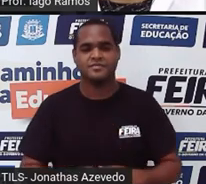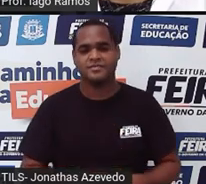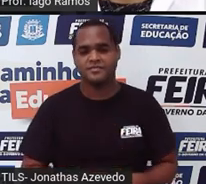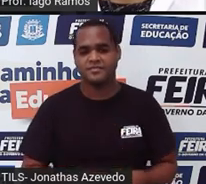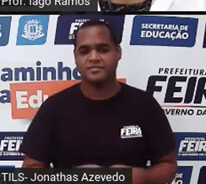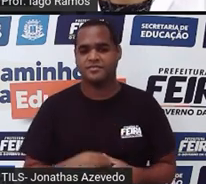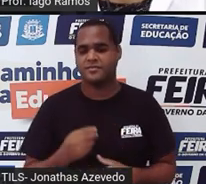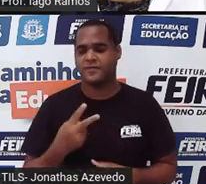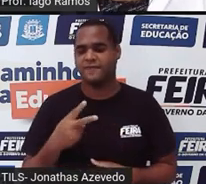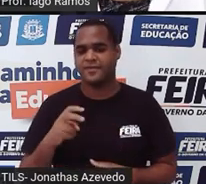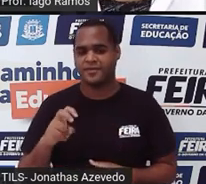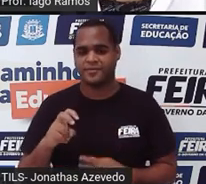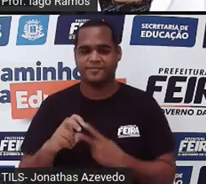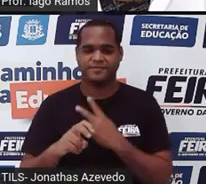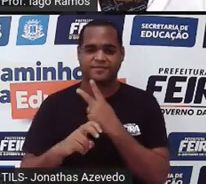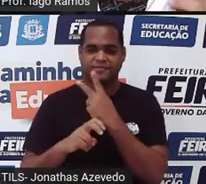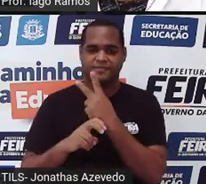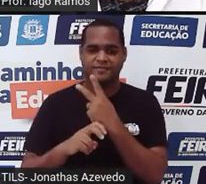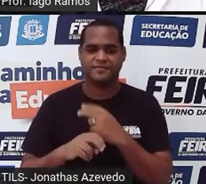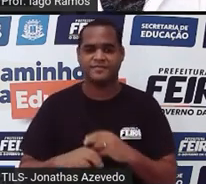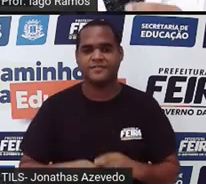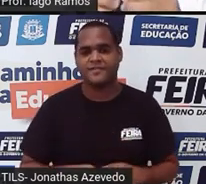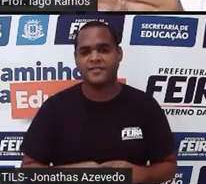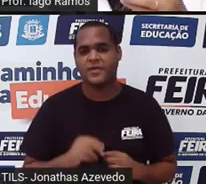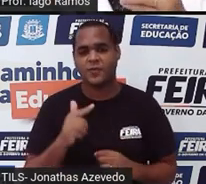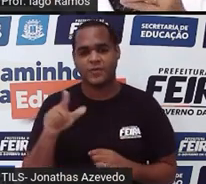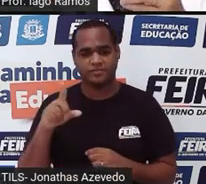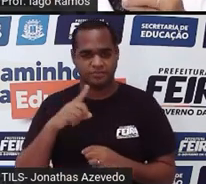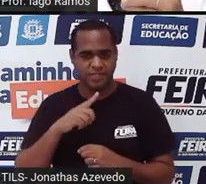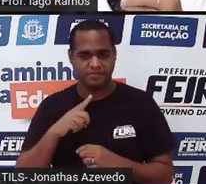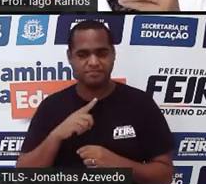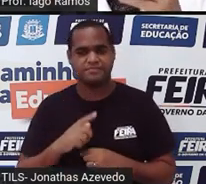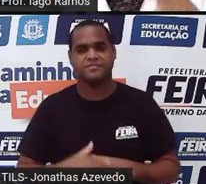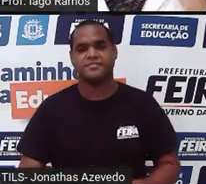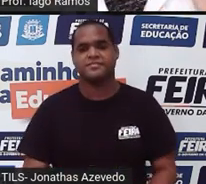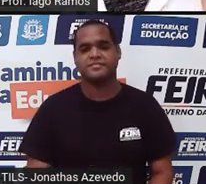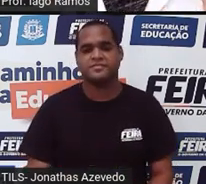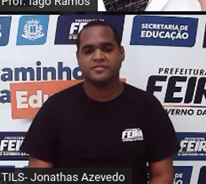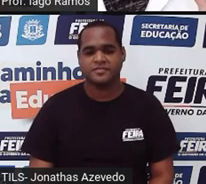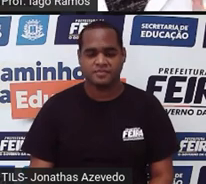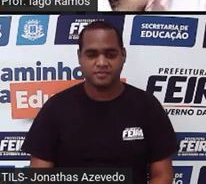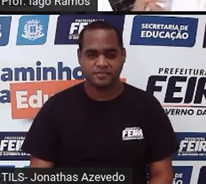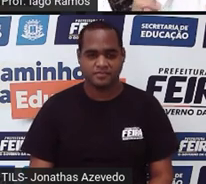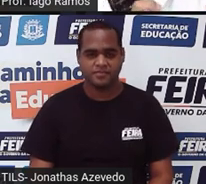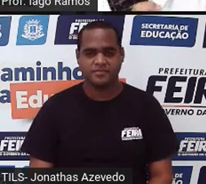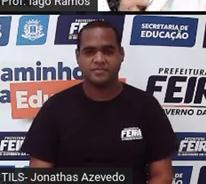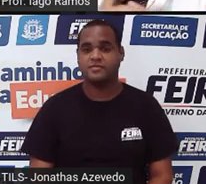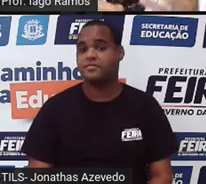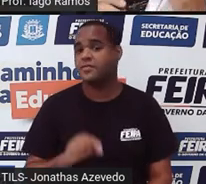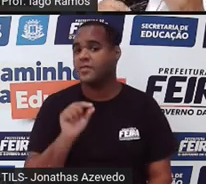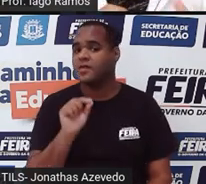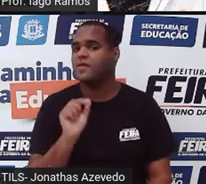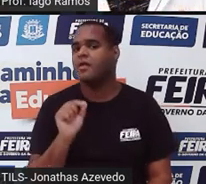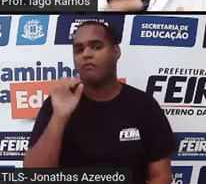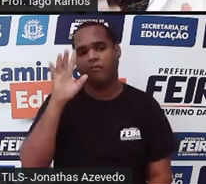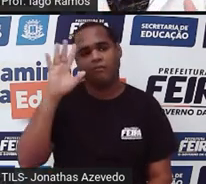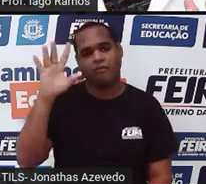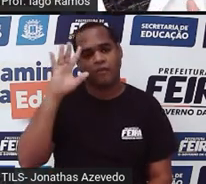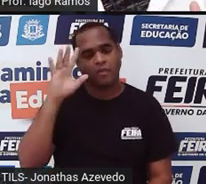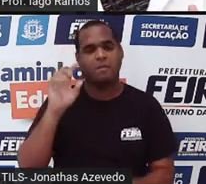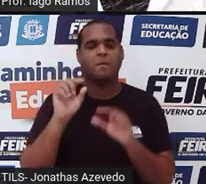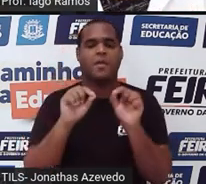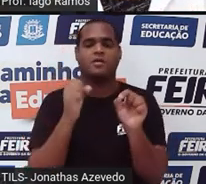sequência, olha só, é sempre um número elevado a 2. Ou você pode pensar assim, um número